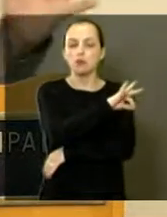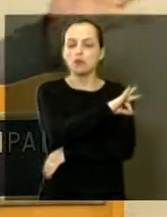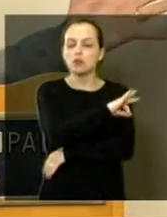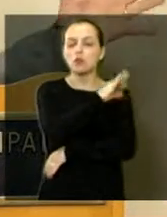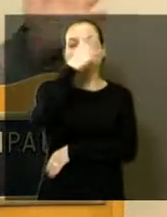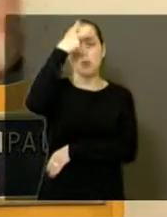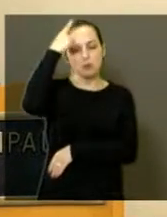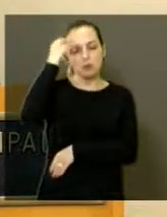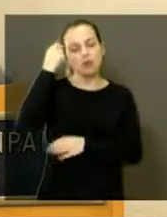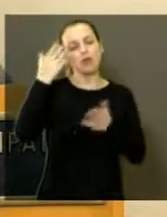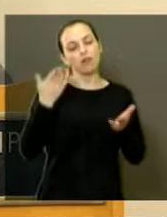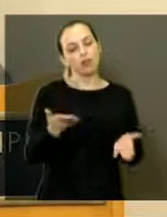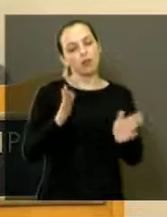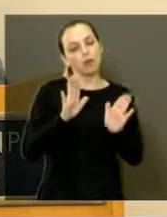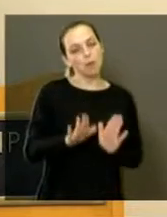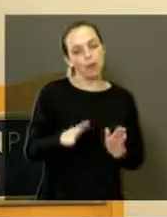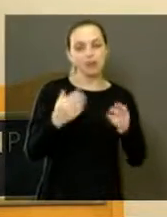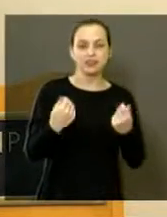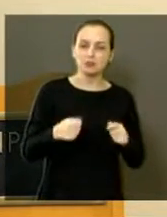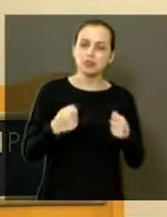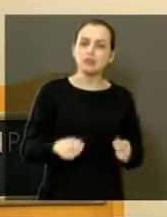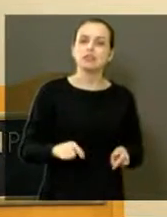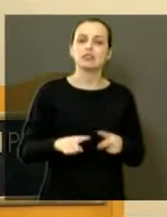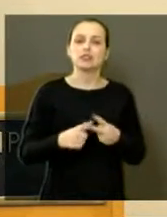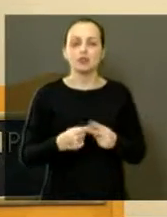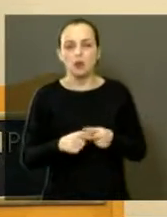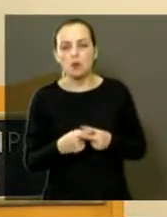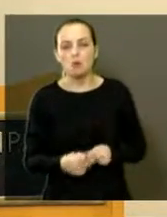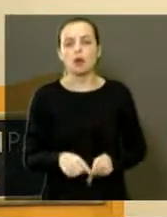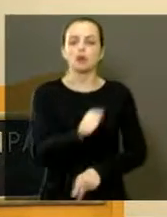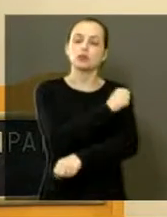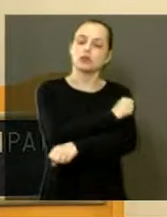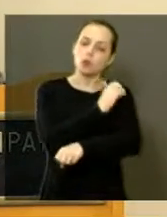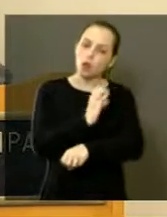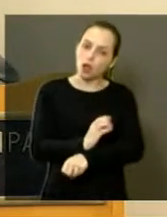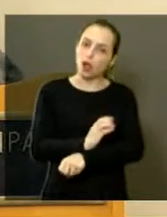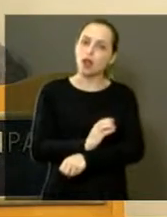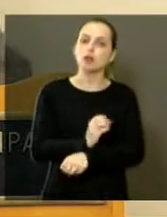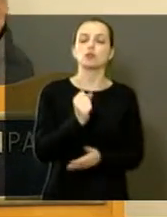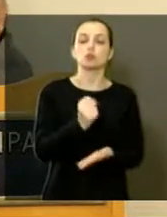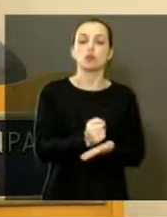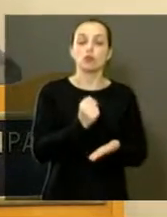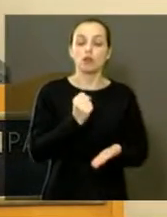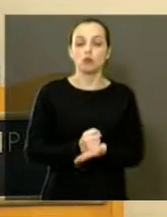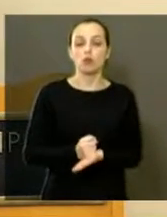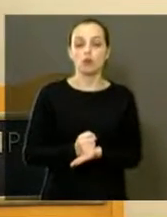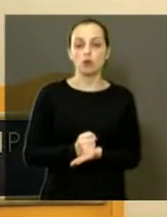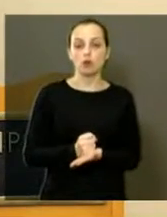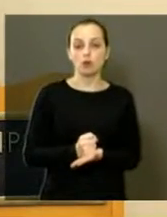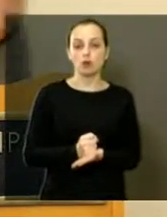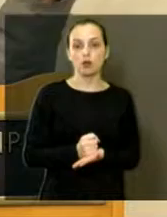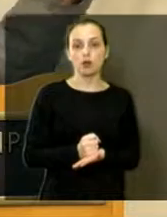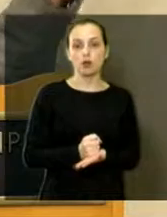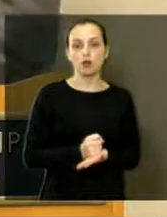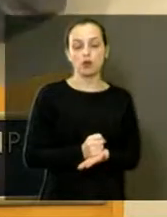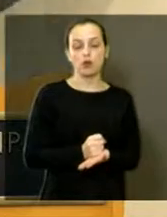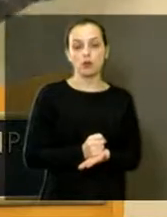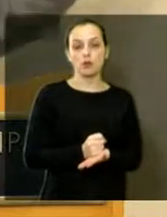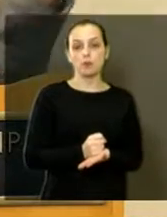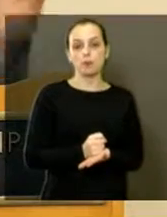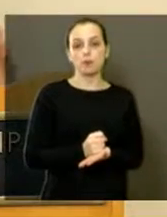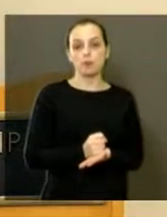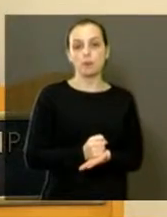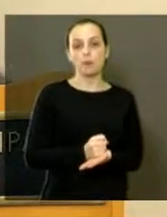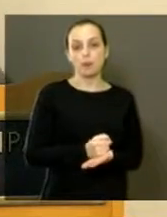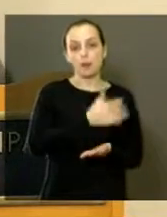Mas precisamos ter mais manutenção. São Carlos agora contratou presidiário. Como nós